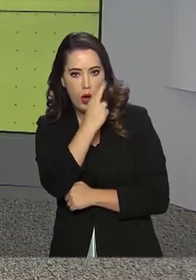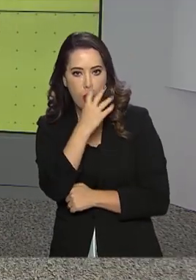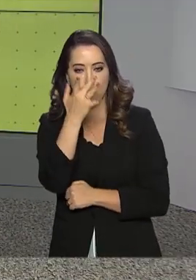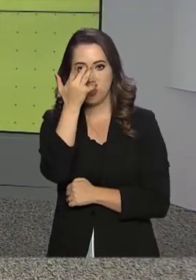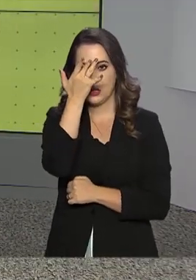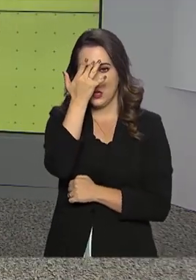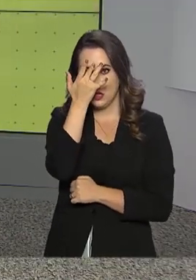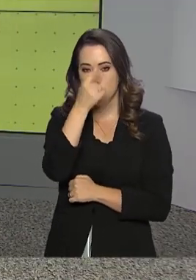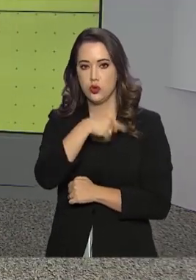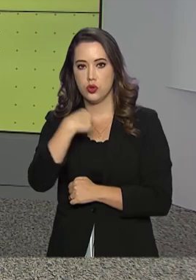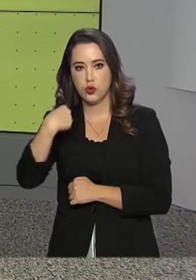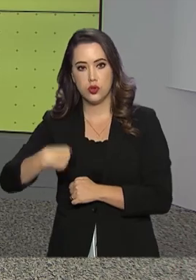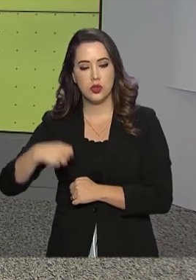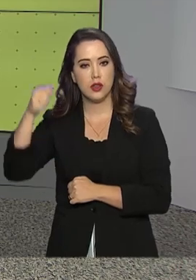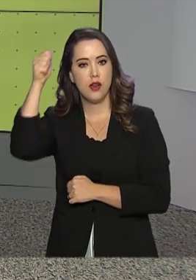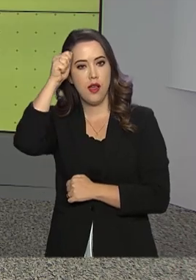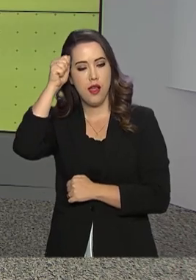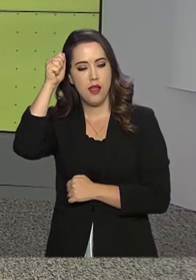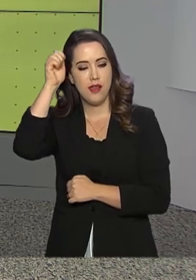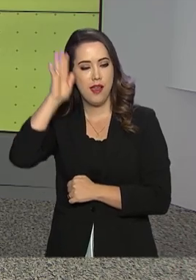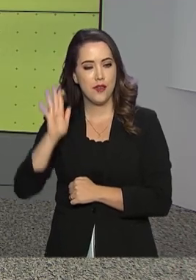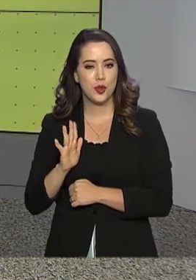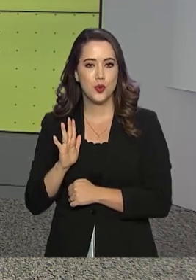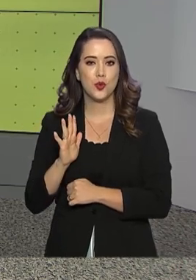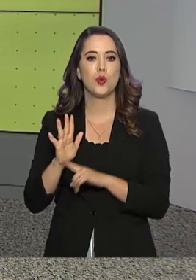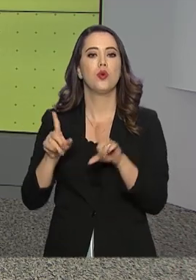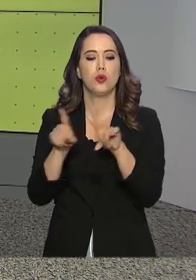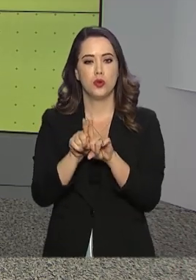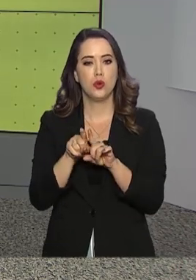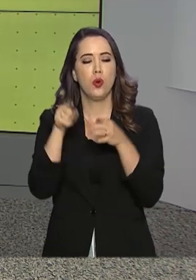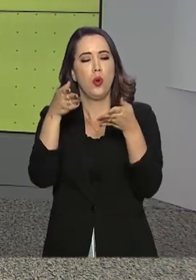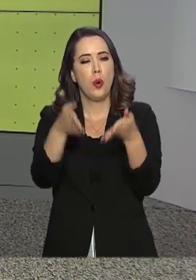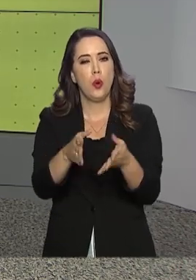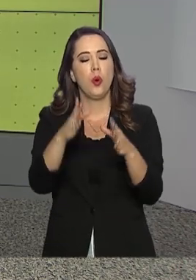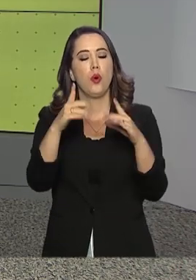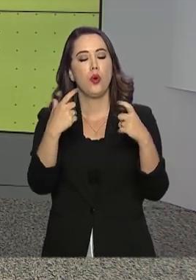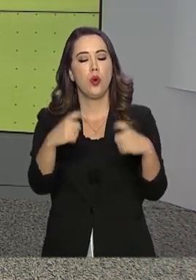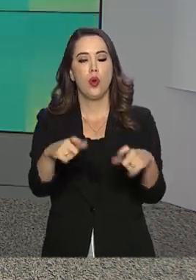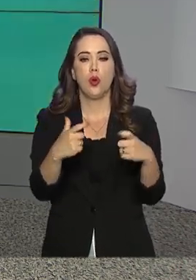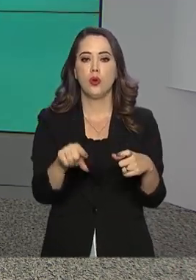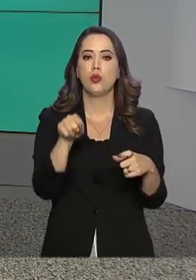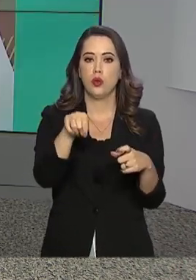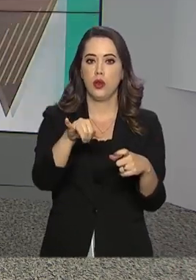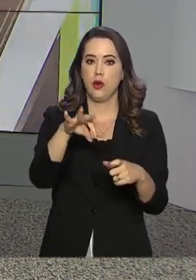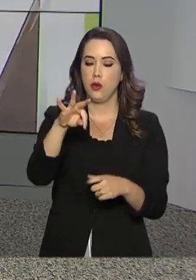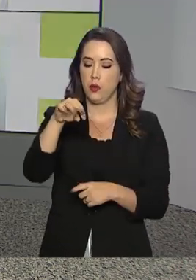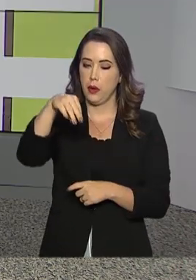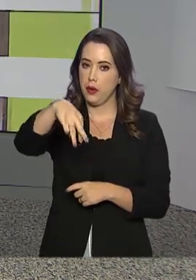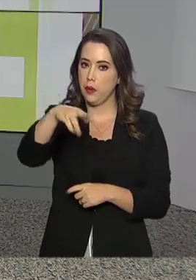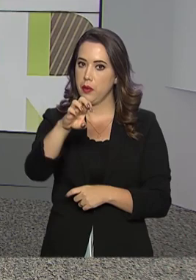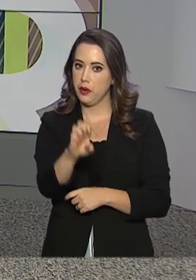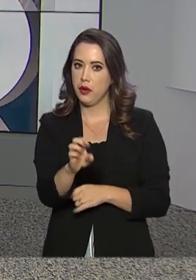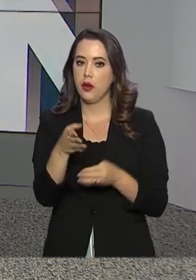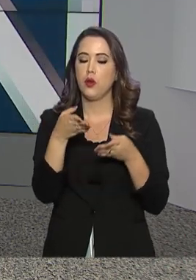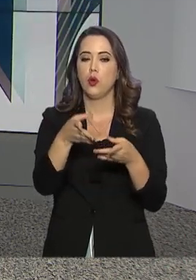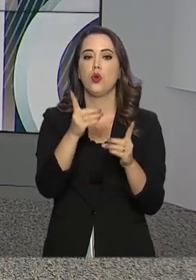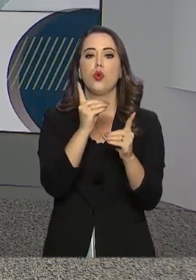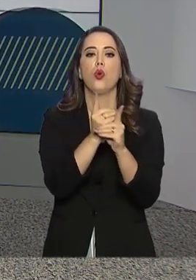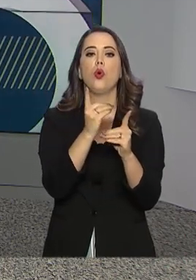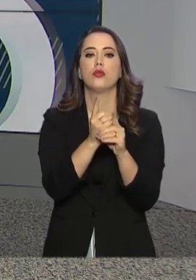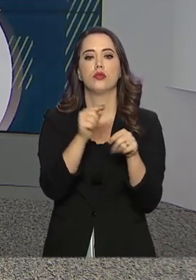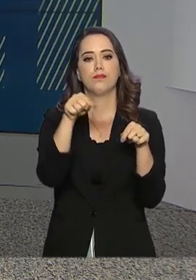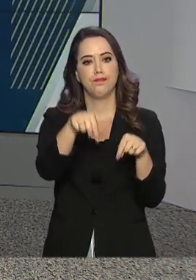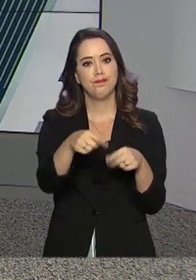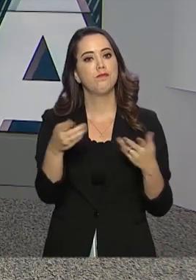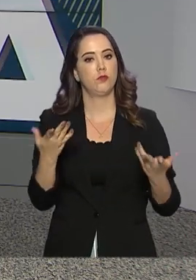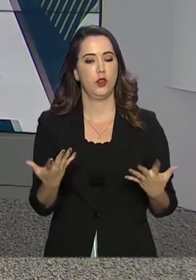e África do Sul. O Palácio Itamaraty, sede do Ministério das Relações Exteriores, será palco dos encontros. E é para lá que